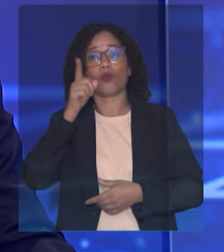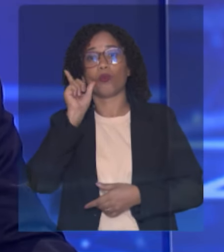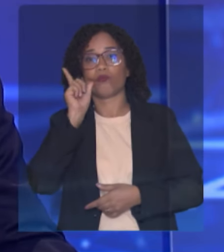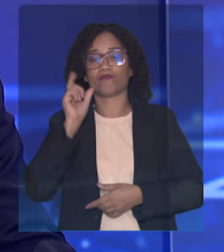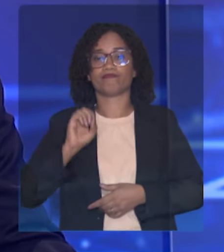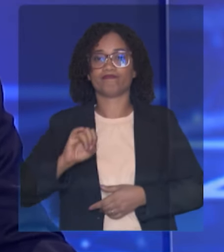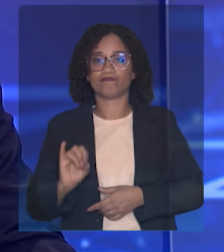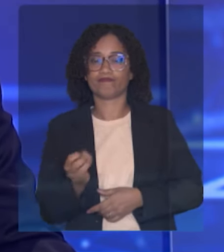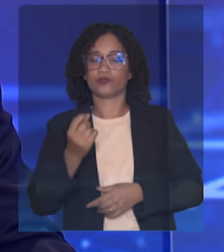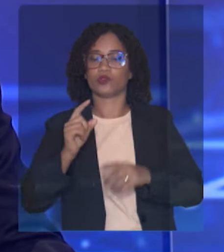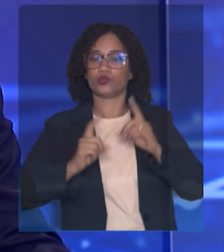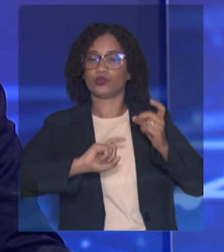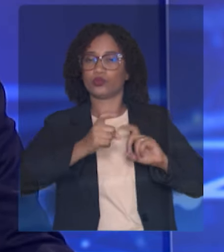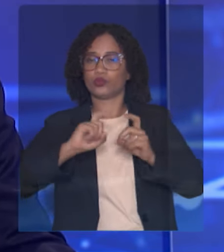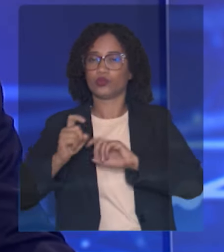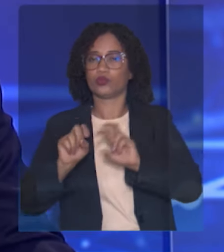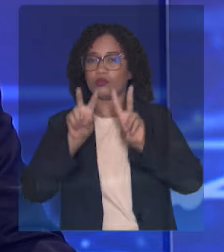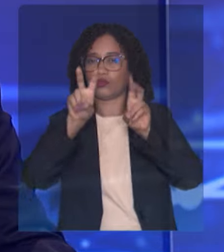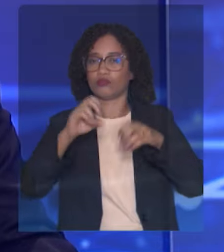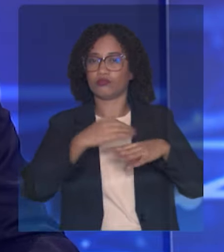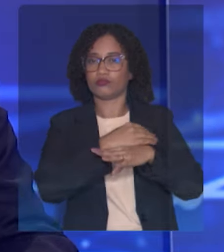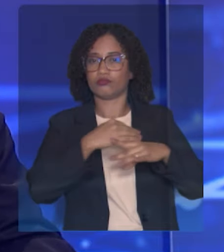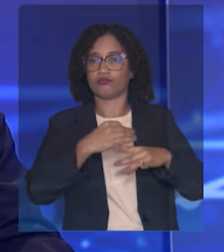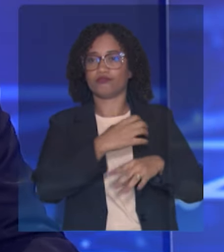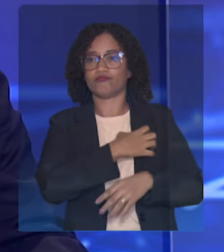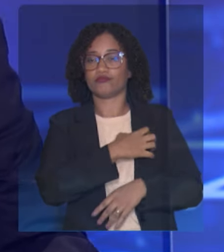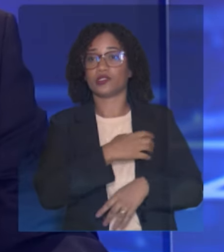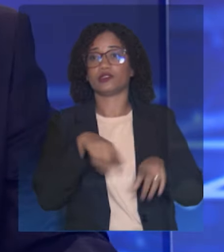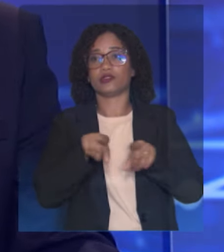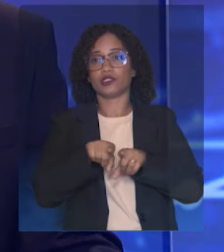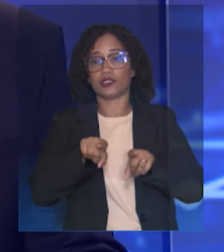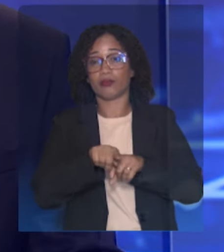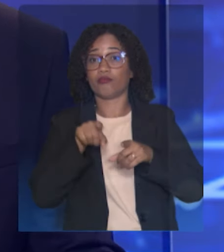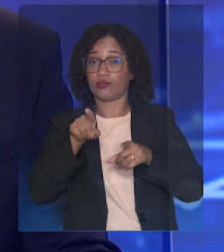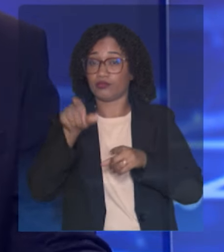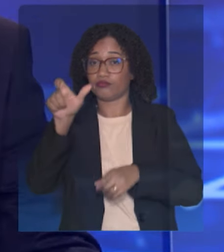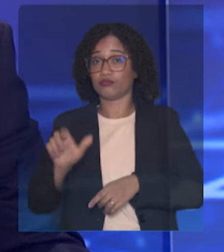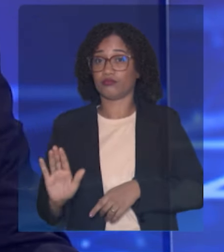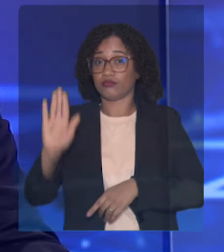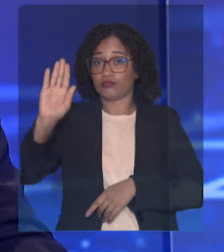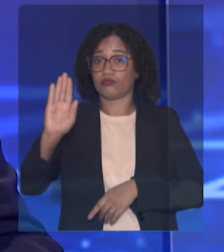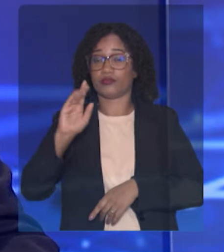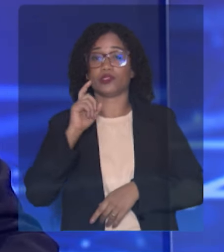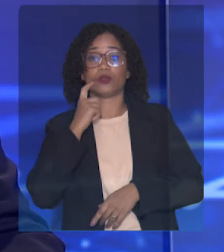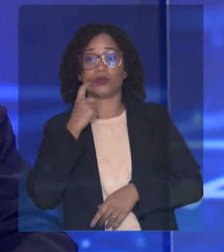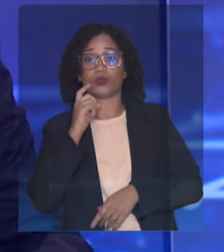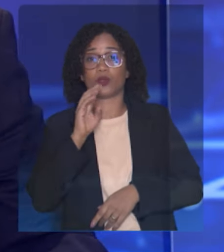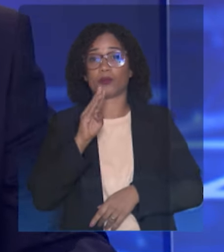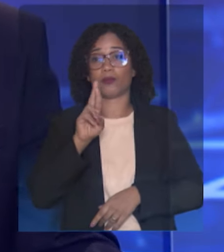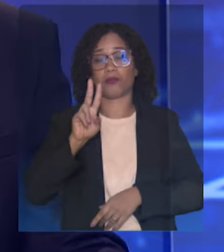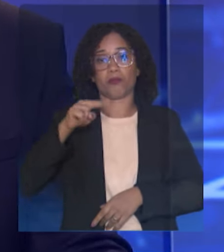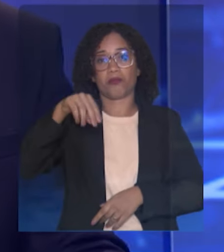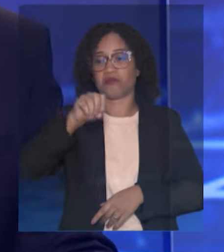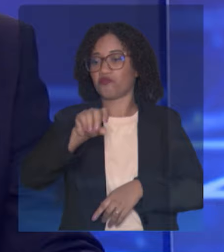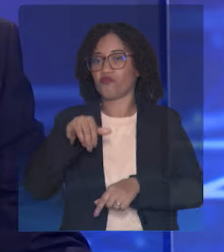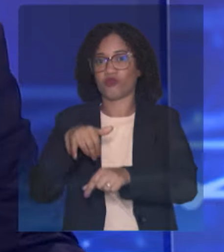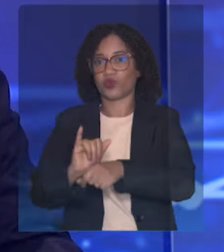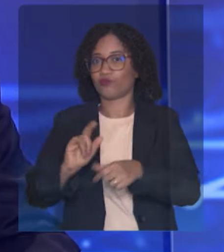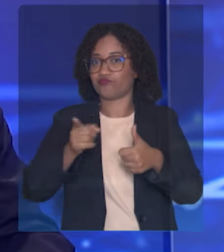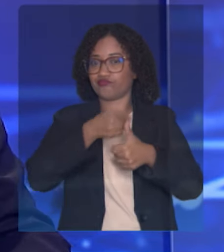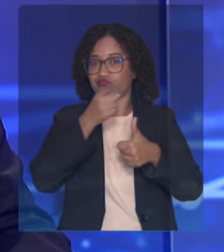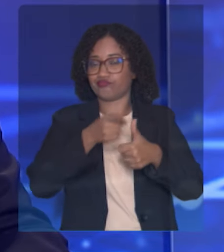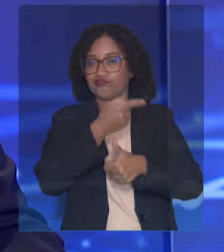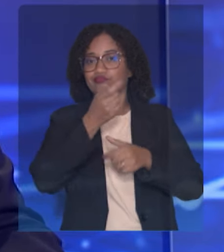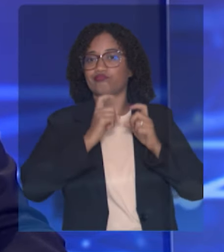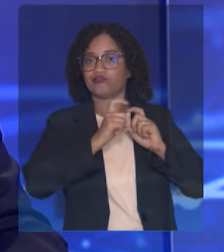Lamentavelmente, o prefeito, candidato Bruno Reis, não compareceu ao primeiro debate, mas hoje é a oportunidade que todos nós